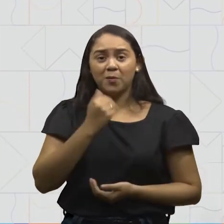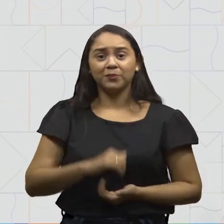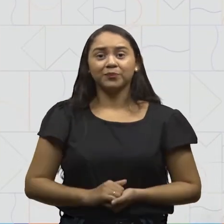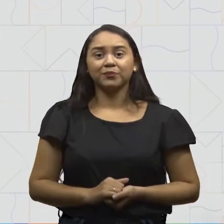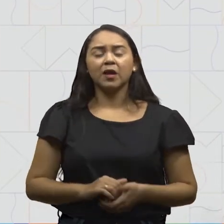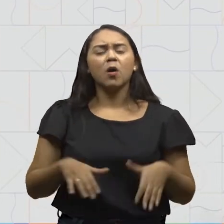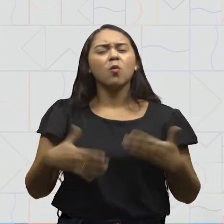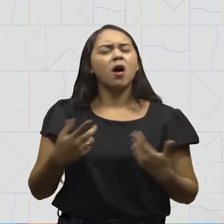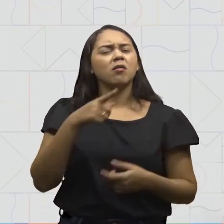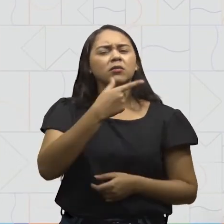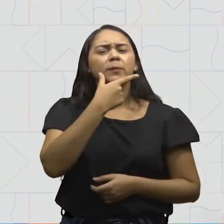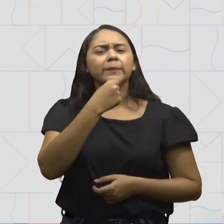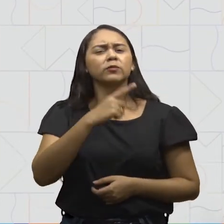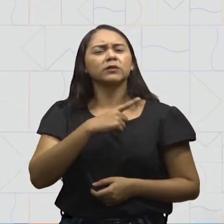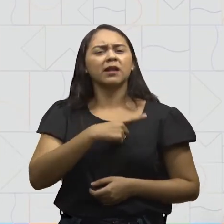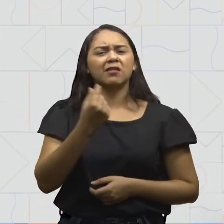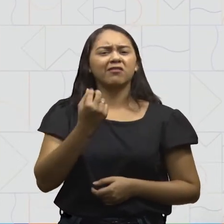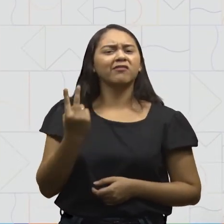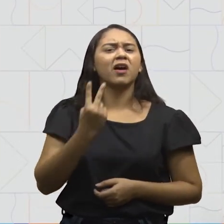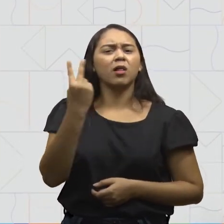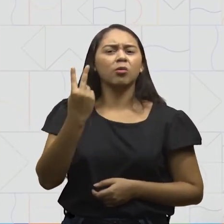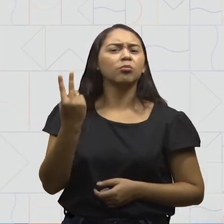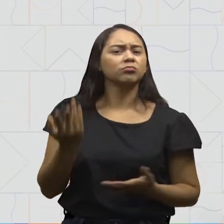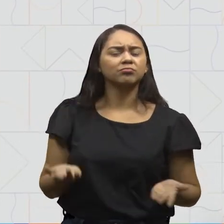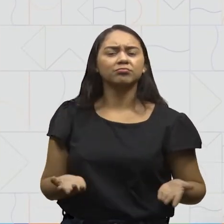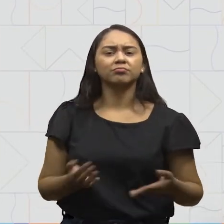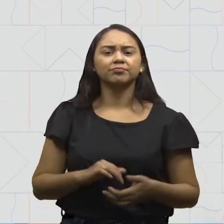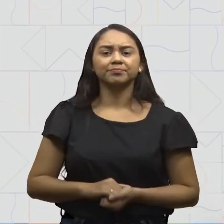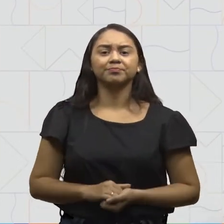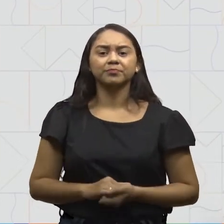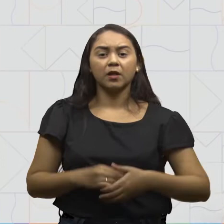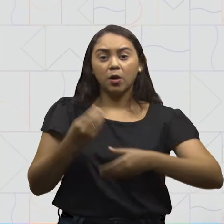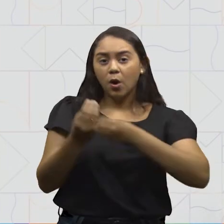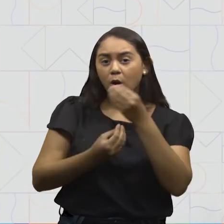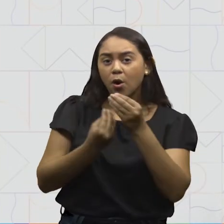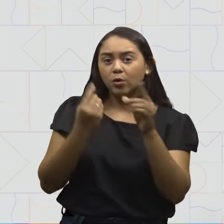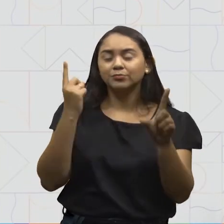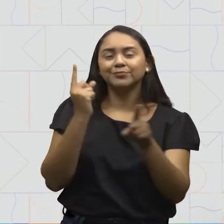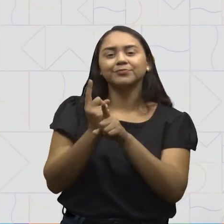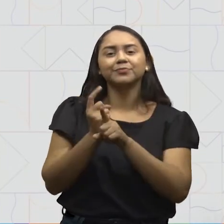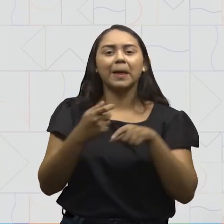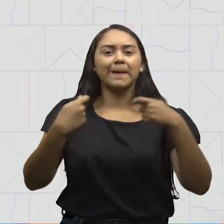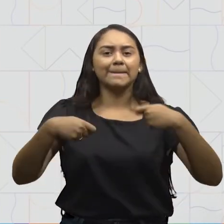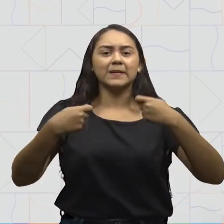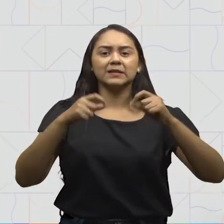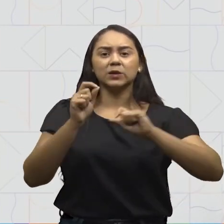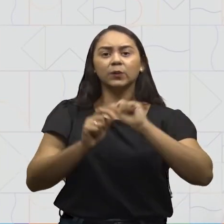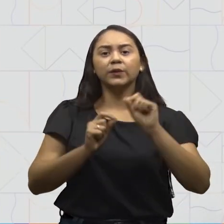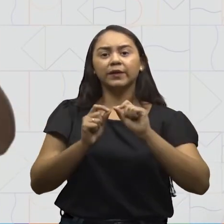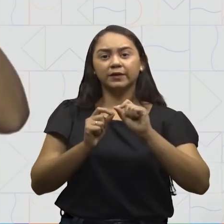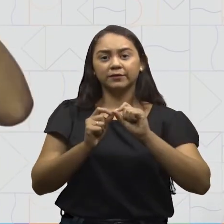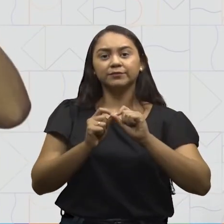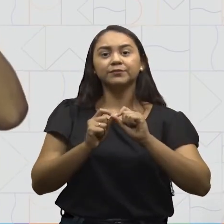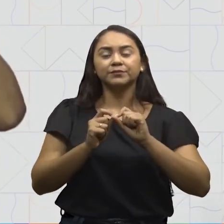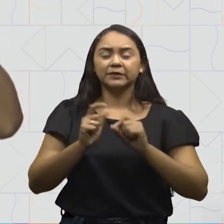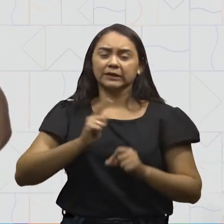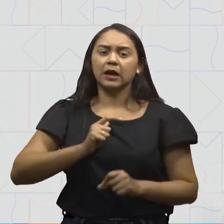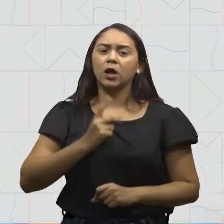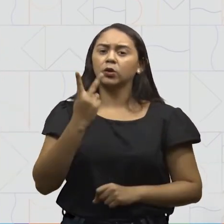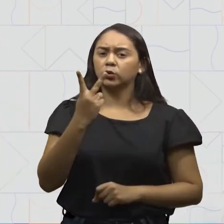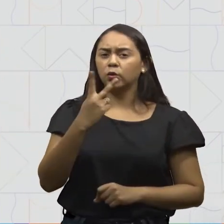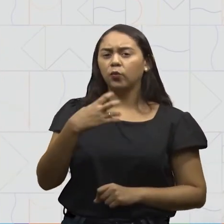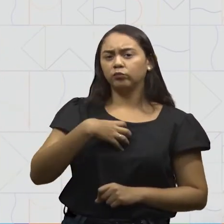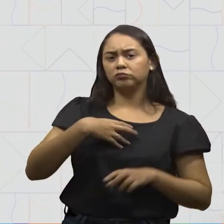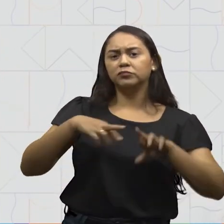será o valor que o amigo de Antônio leva? Para descobrir, podemos fazer de